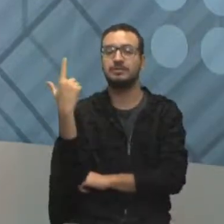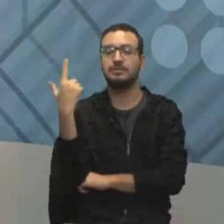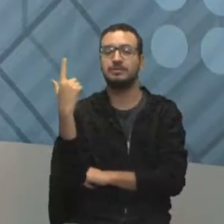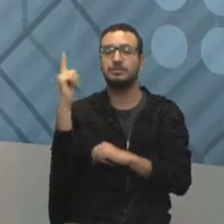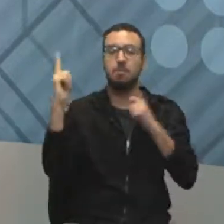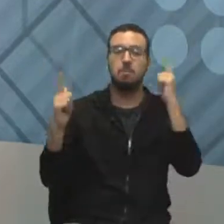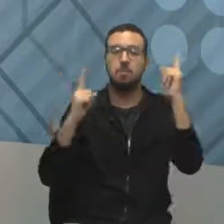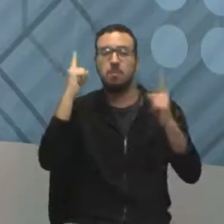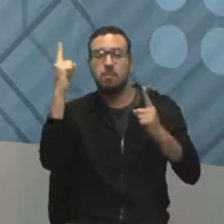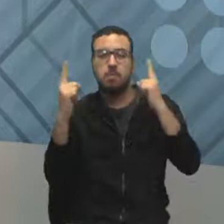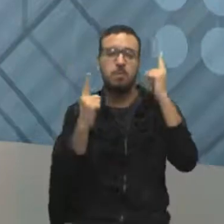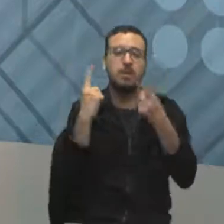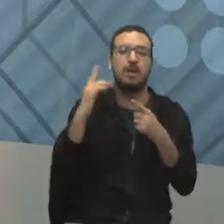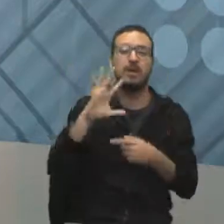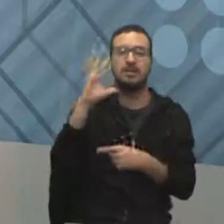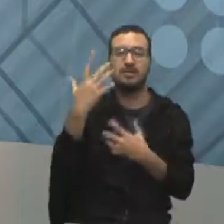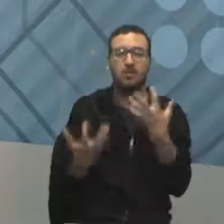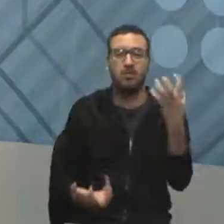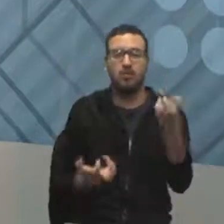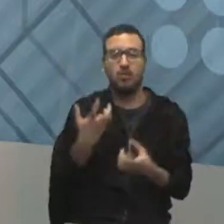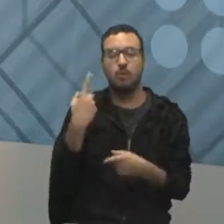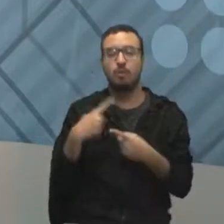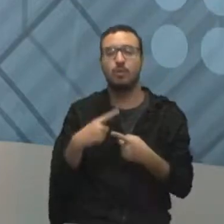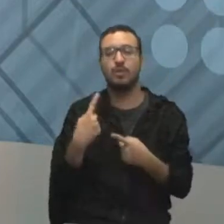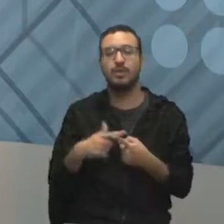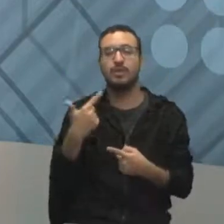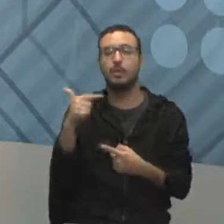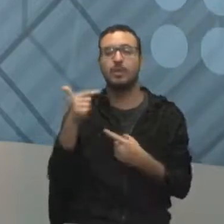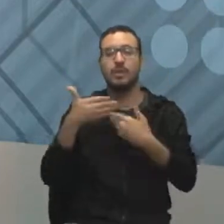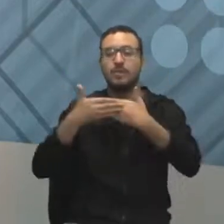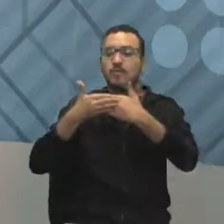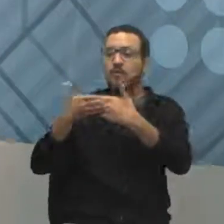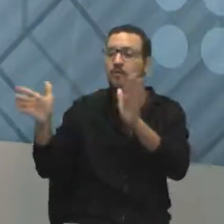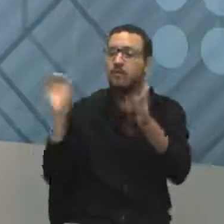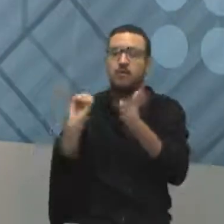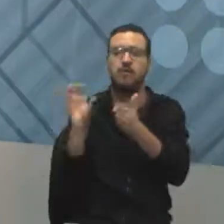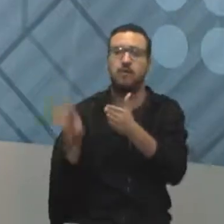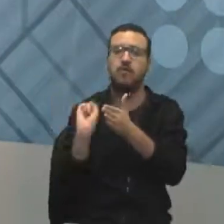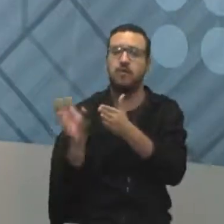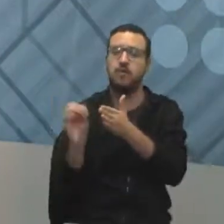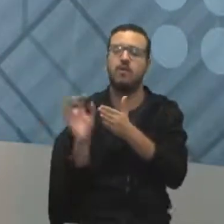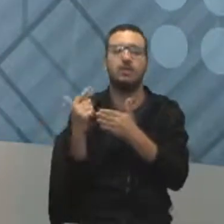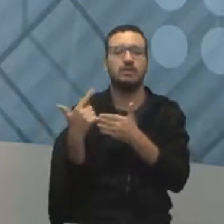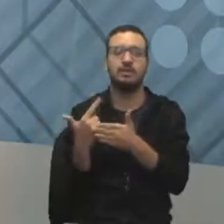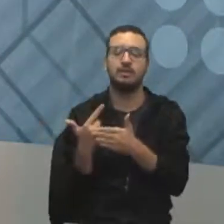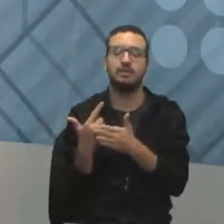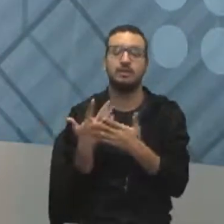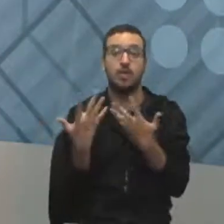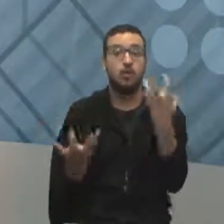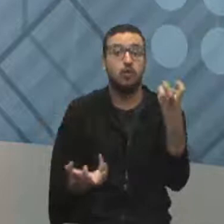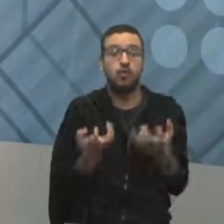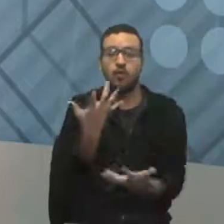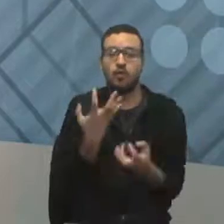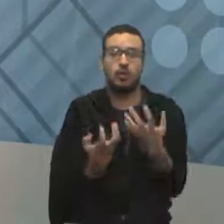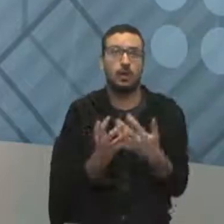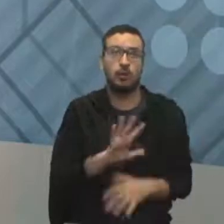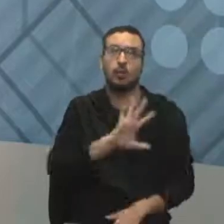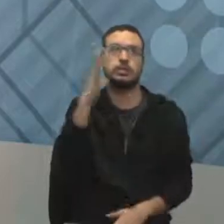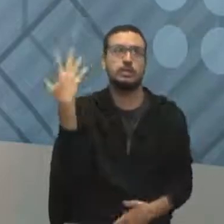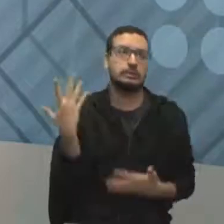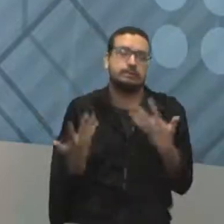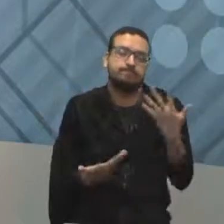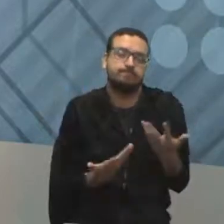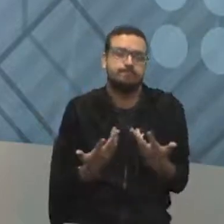emergência sinalizadas e a falta de saída de emergência. Ah, pegou fogo. Tudo bem. Aconteceu. Não poderia.